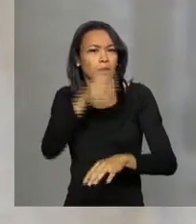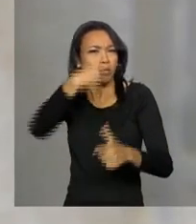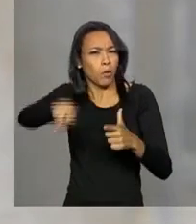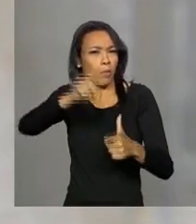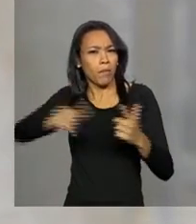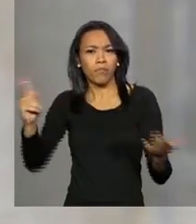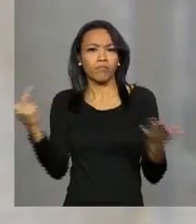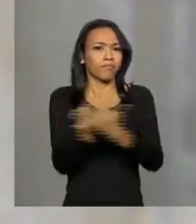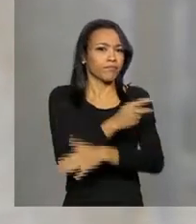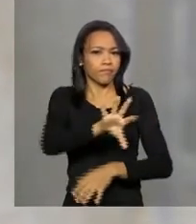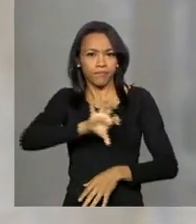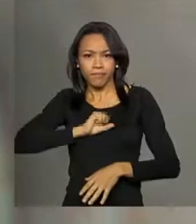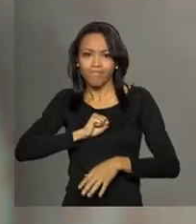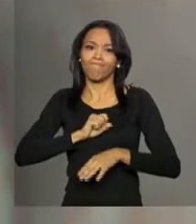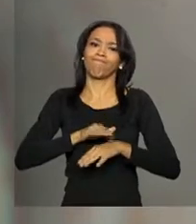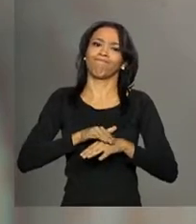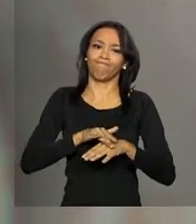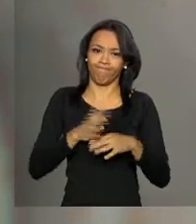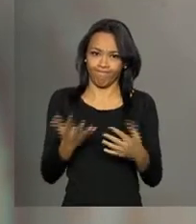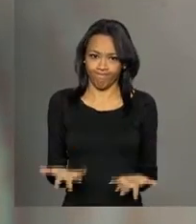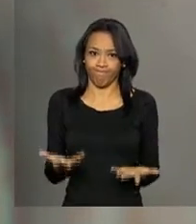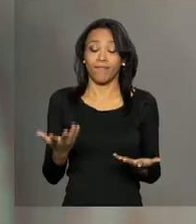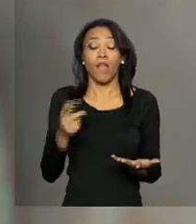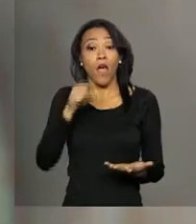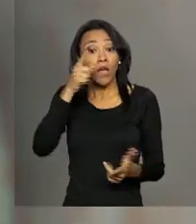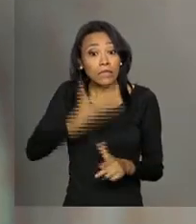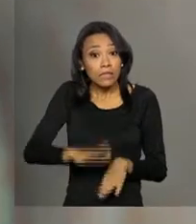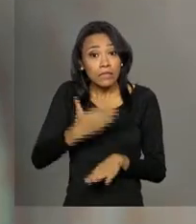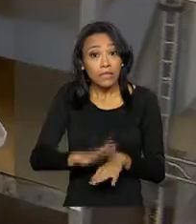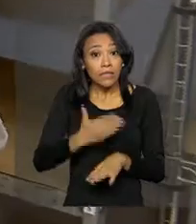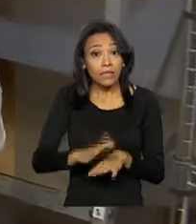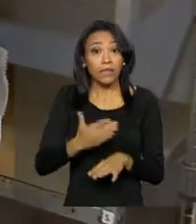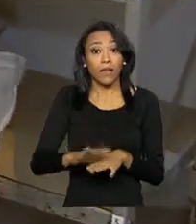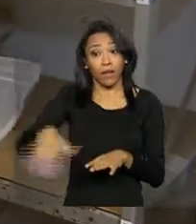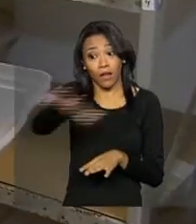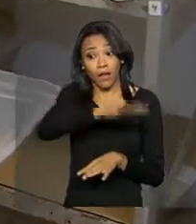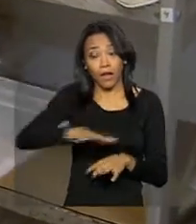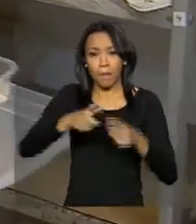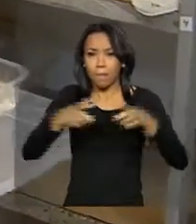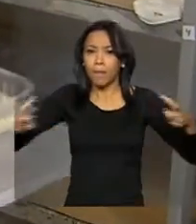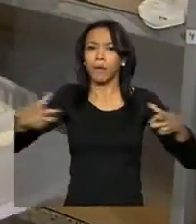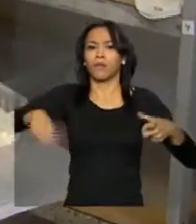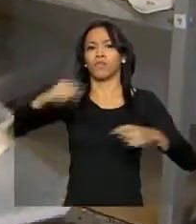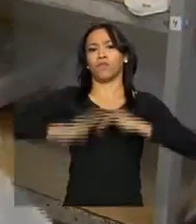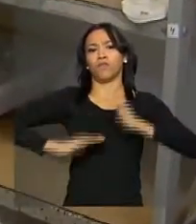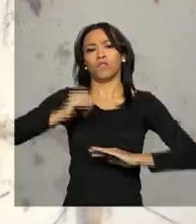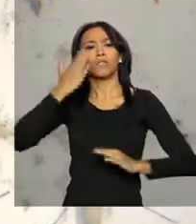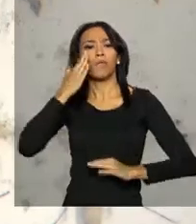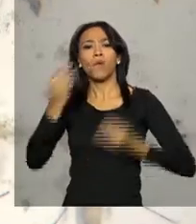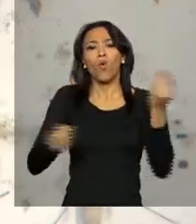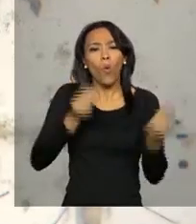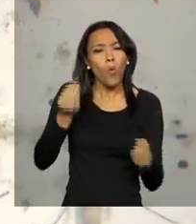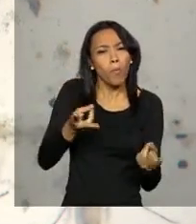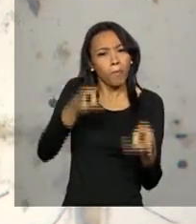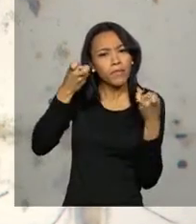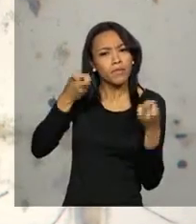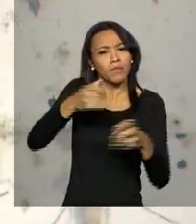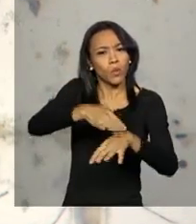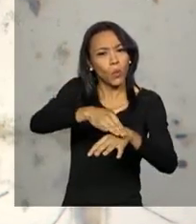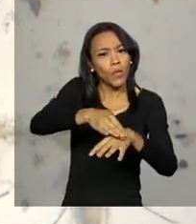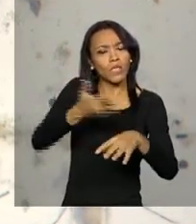problemas que o mosquito pode causar. A ideia é treinar o máximo possível de pessoas para fazer o manejo correto das doenças